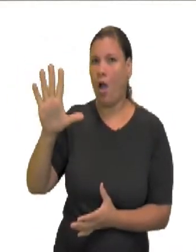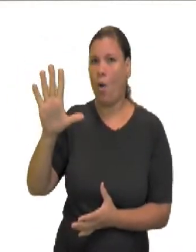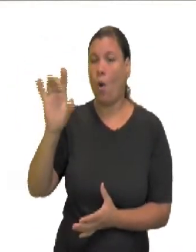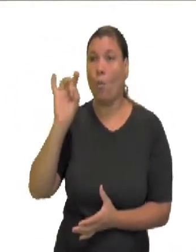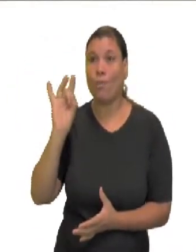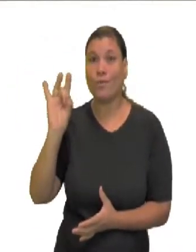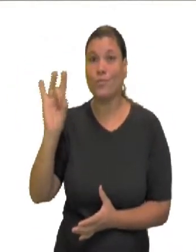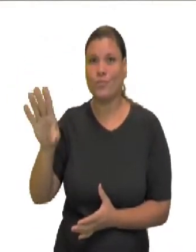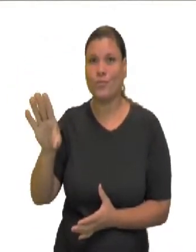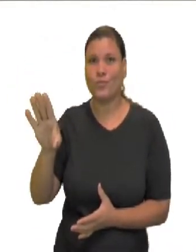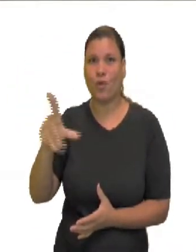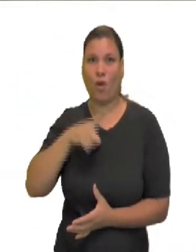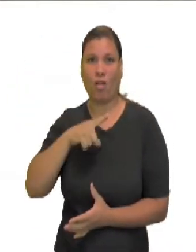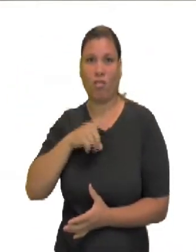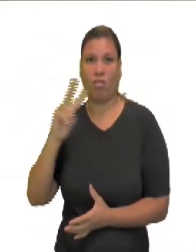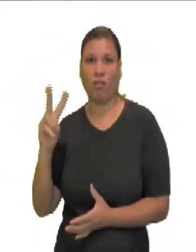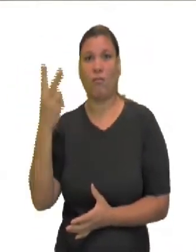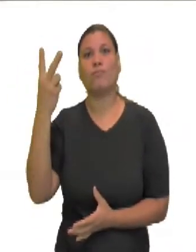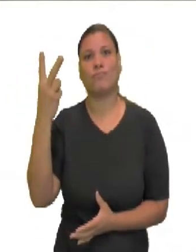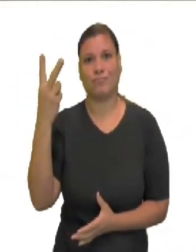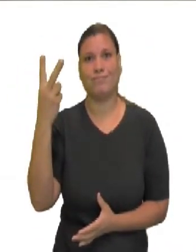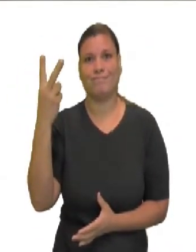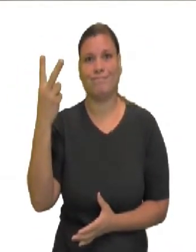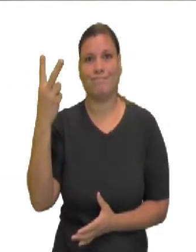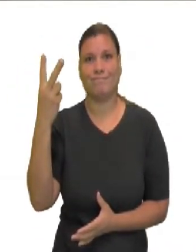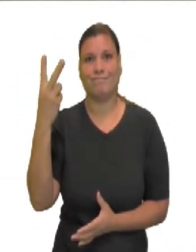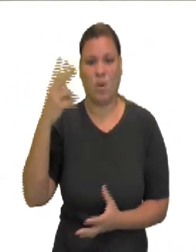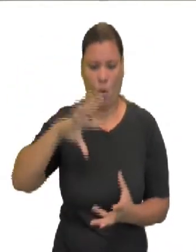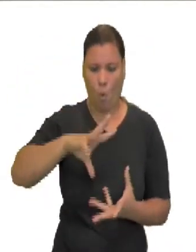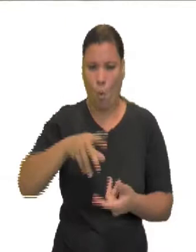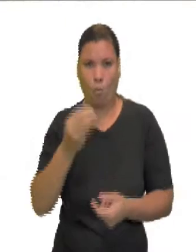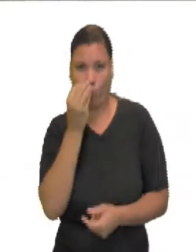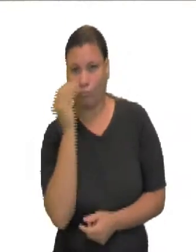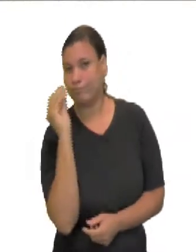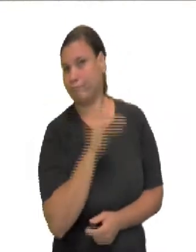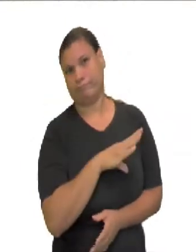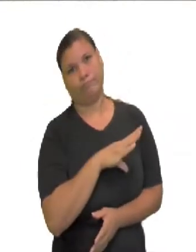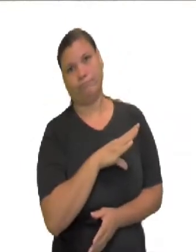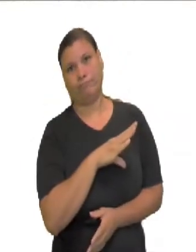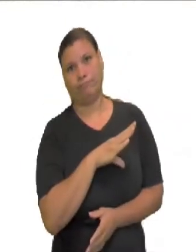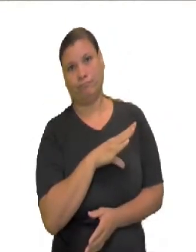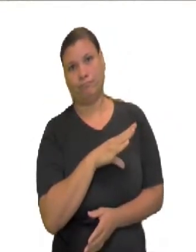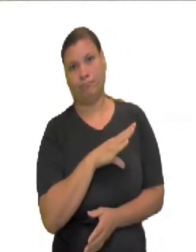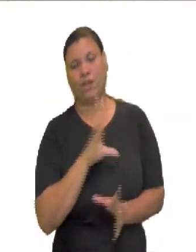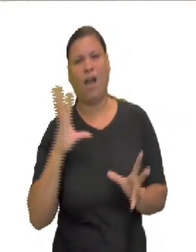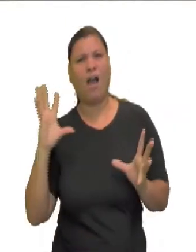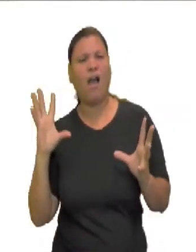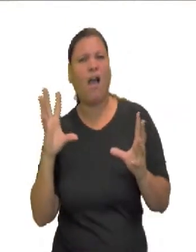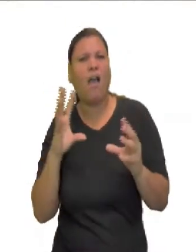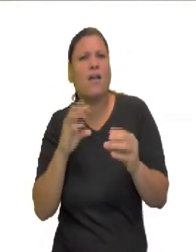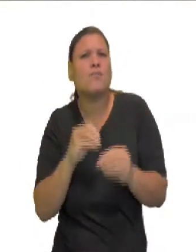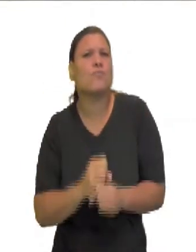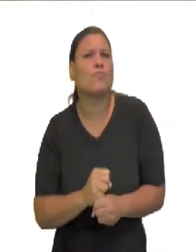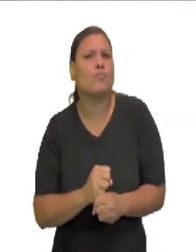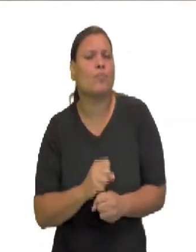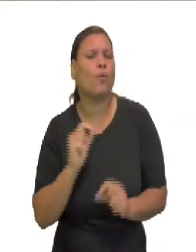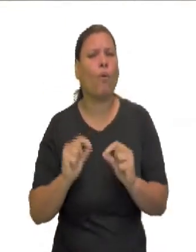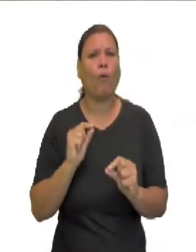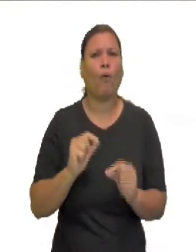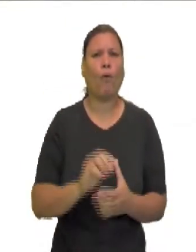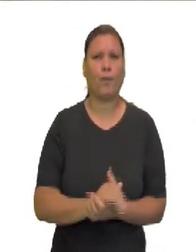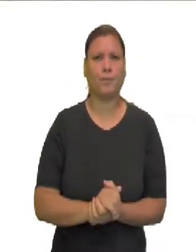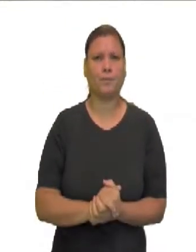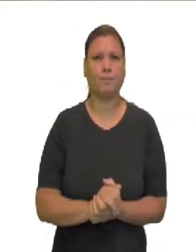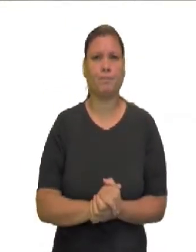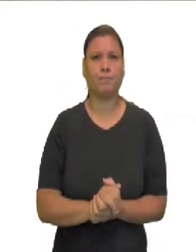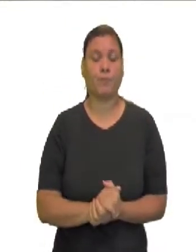só os valores europeus. Em resumo, para entender melhor, o eurocentrismo é um